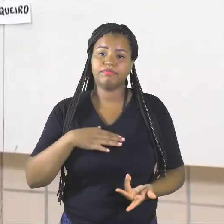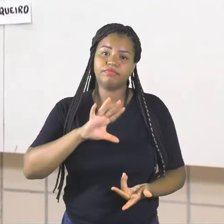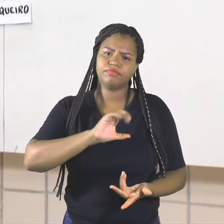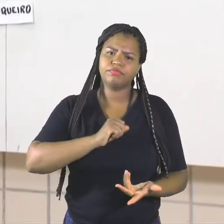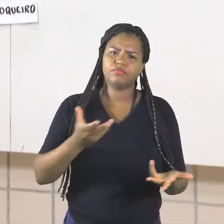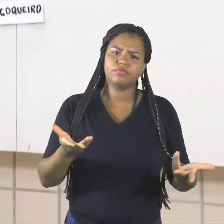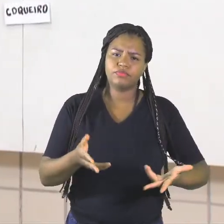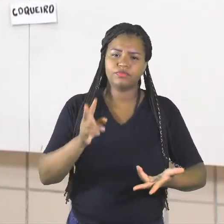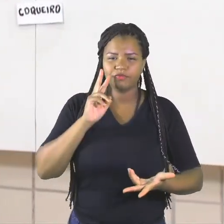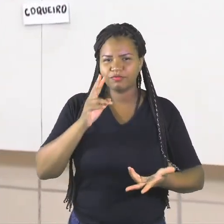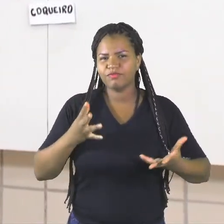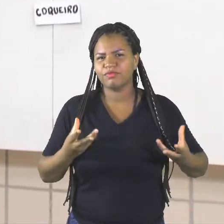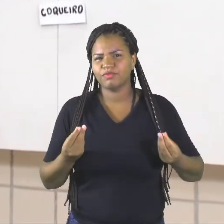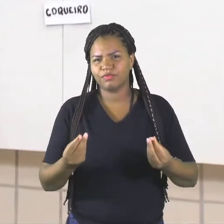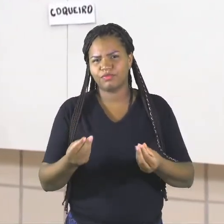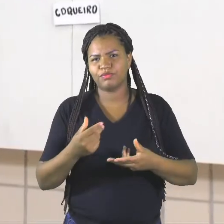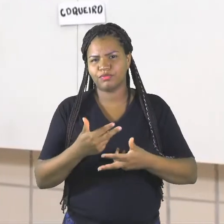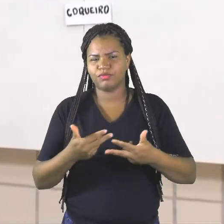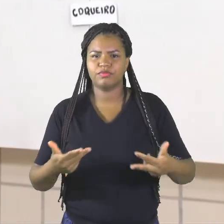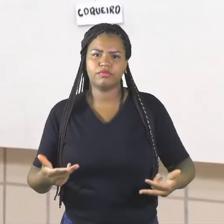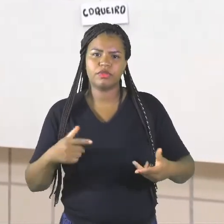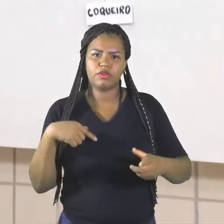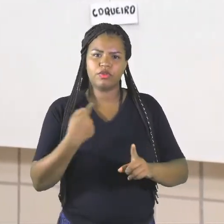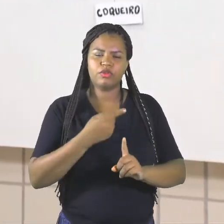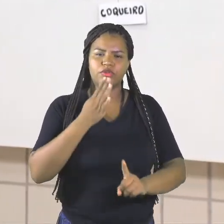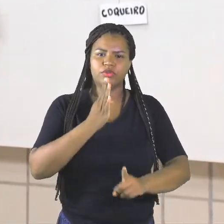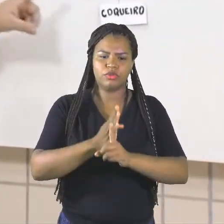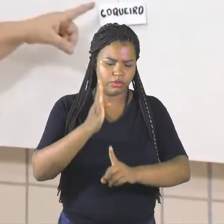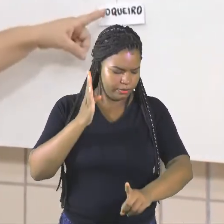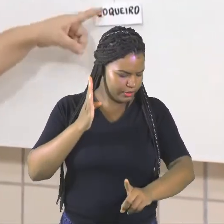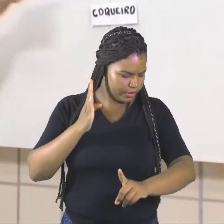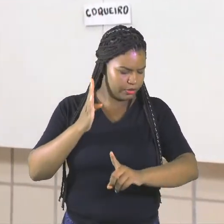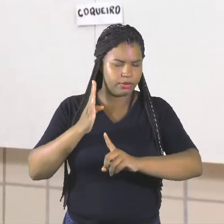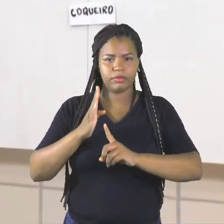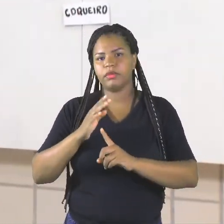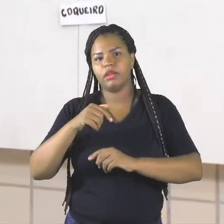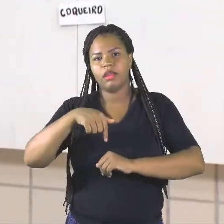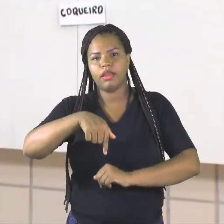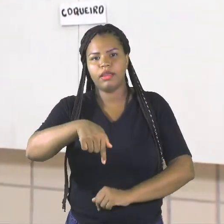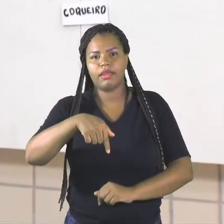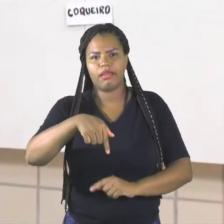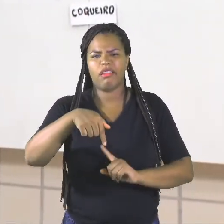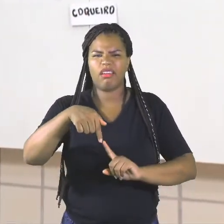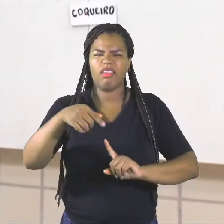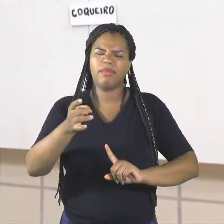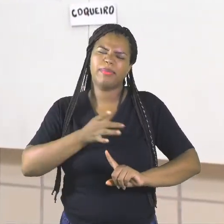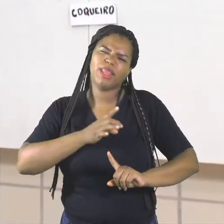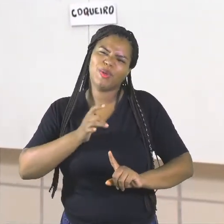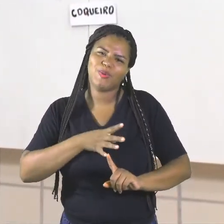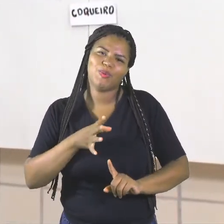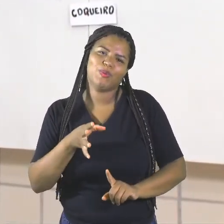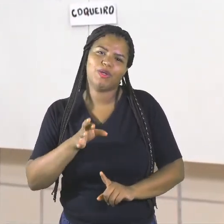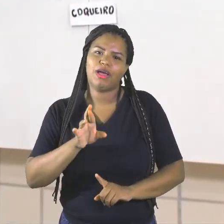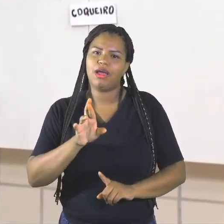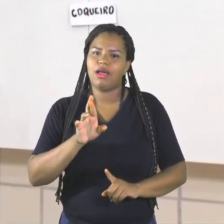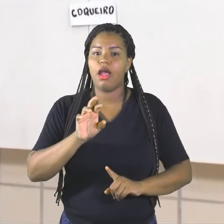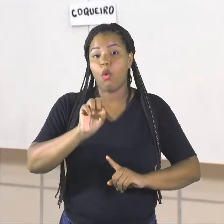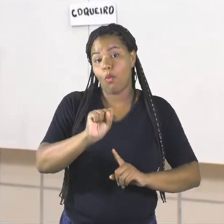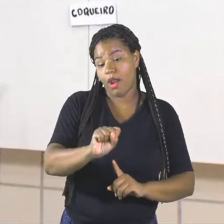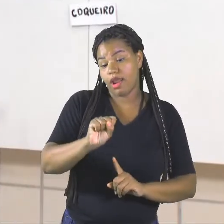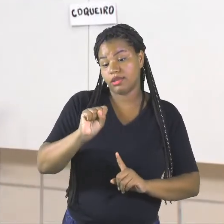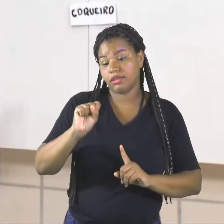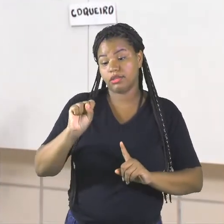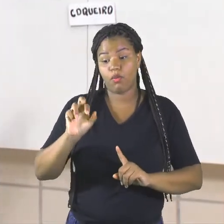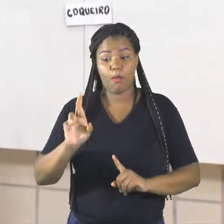muitas coisas. Nós descobrimos que o Q, ele é medroso. Que o S e o R,